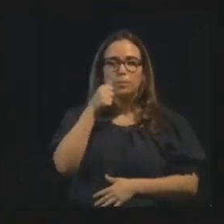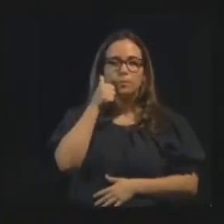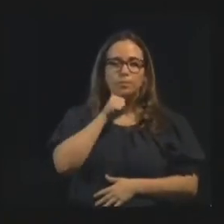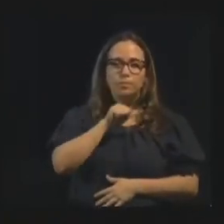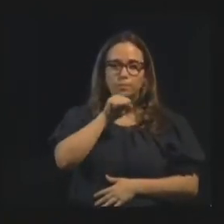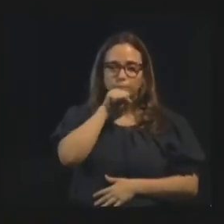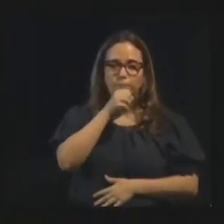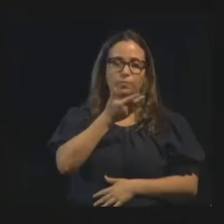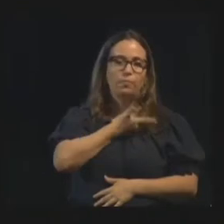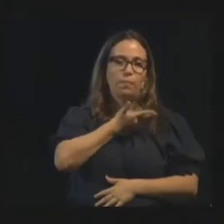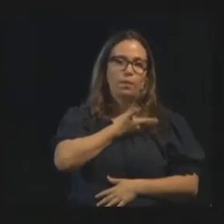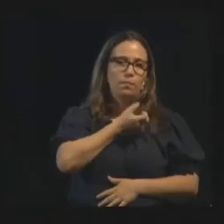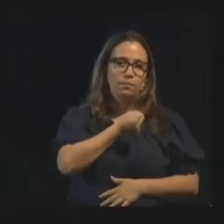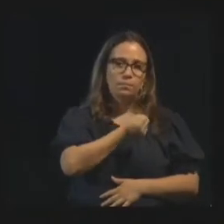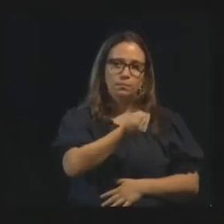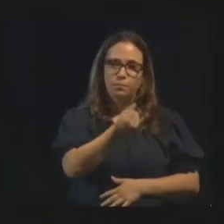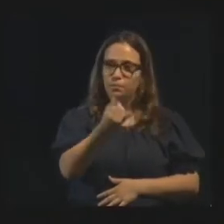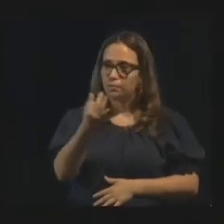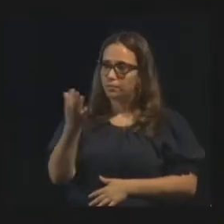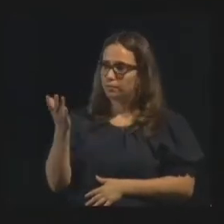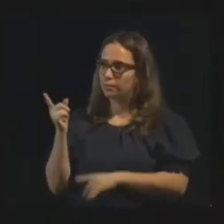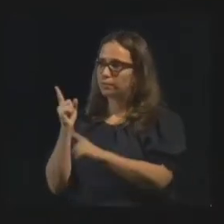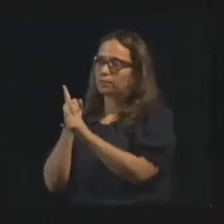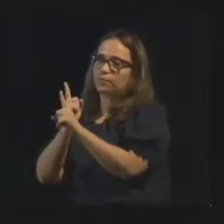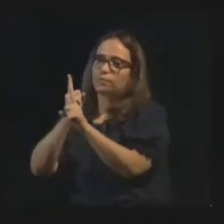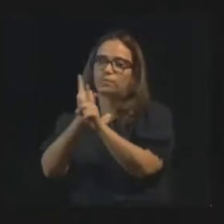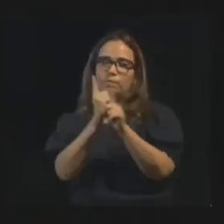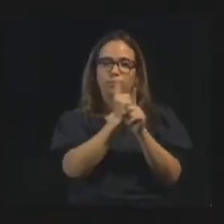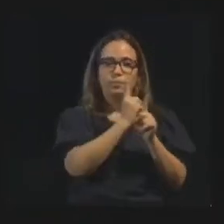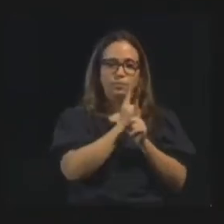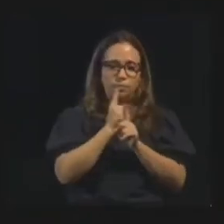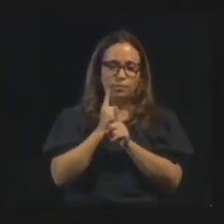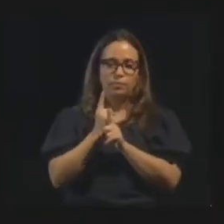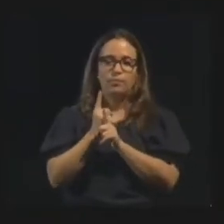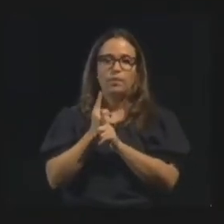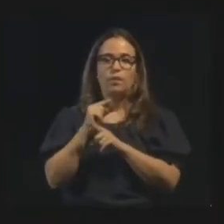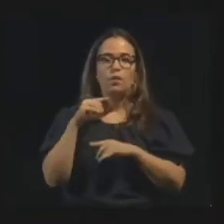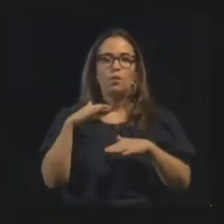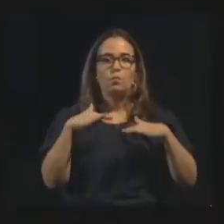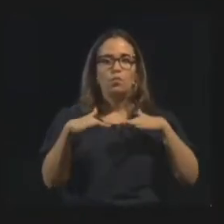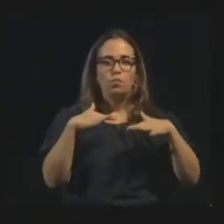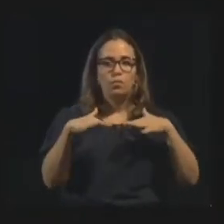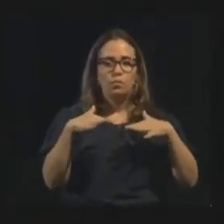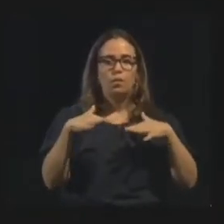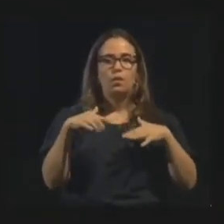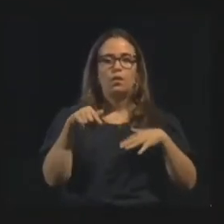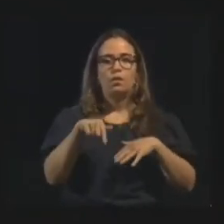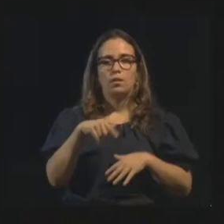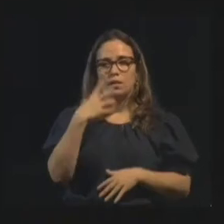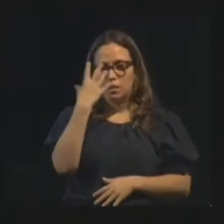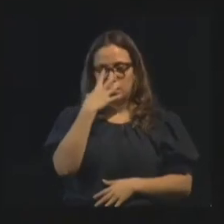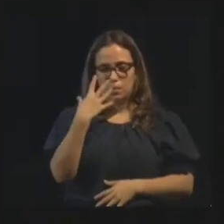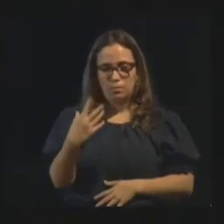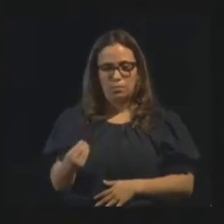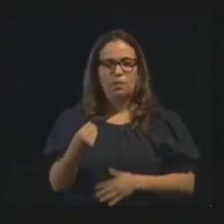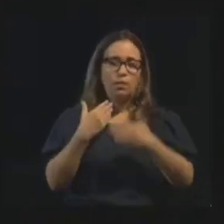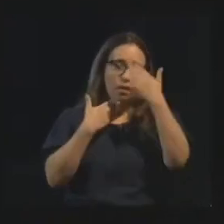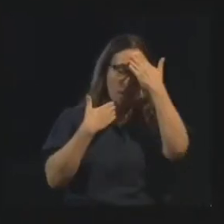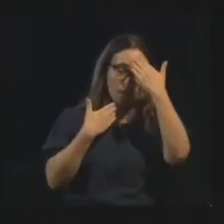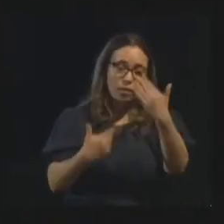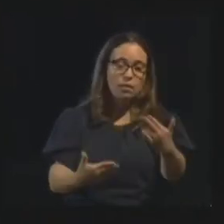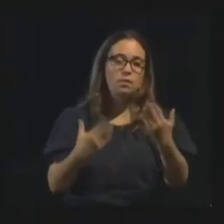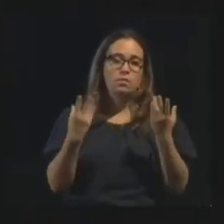tantos amigos que nós cultivamos aqui no Movimento Espírita, a quem devemos muito.